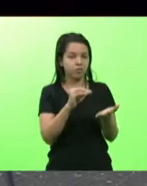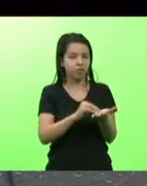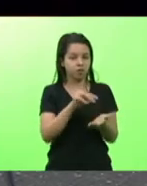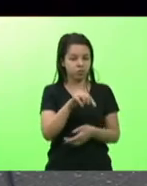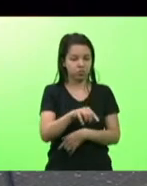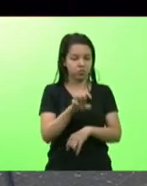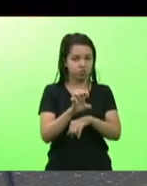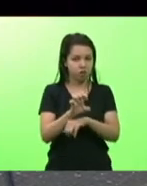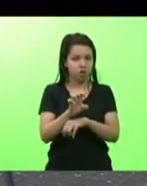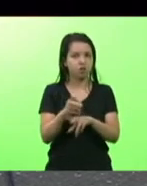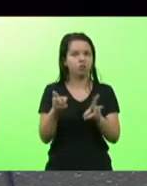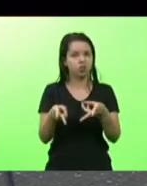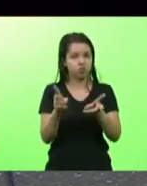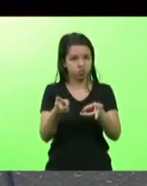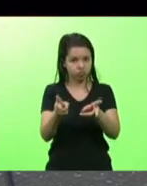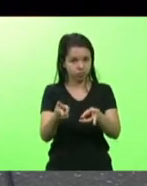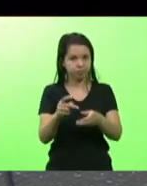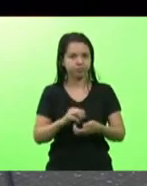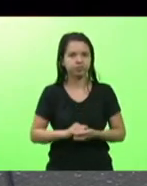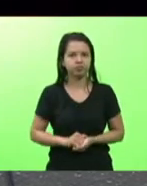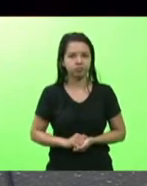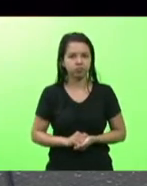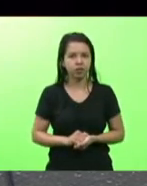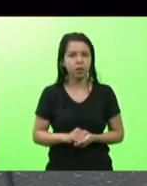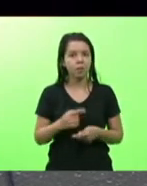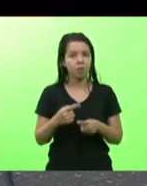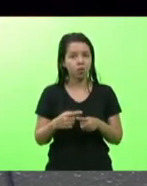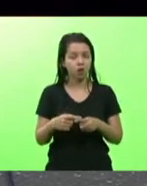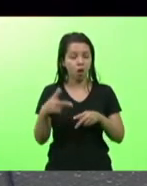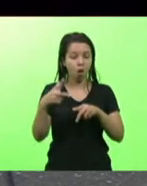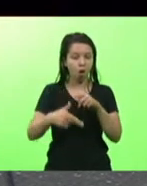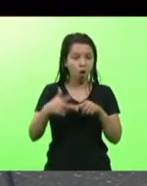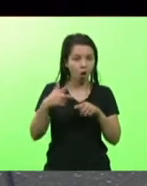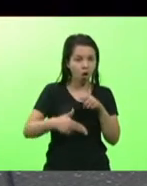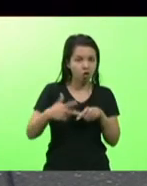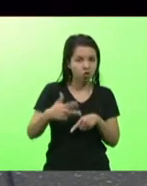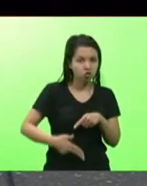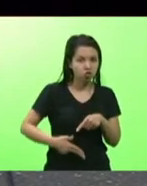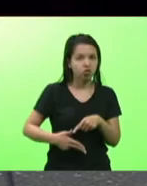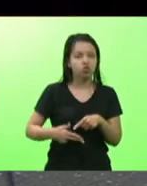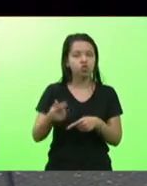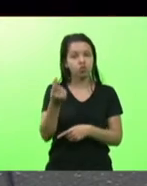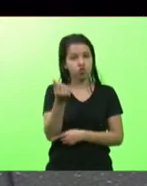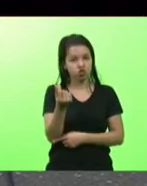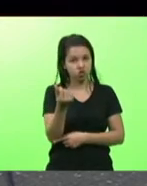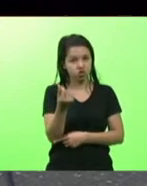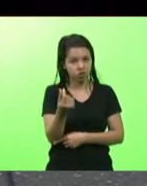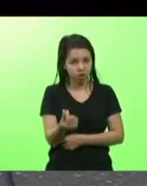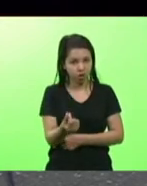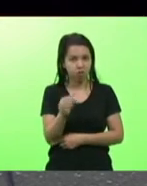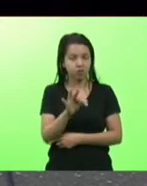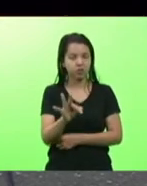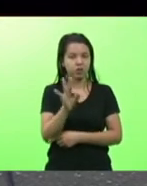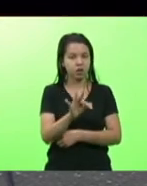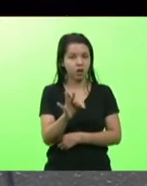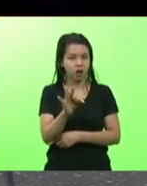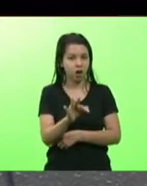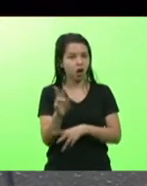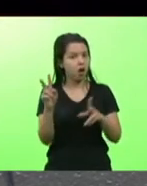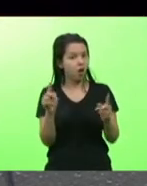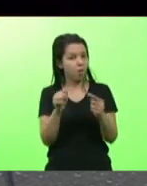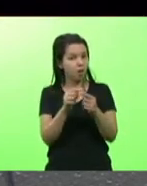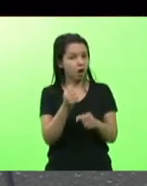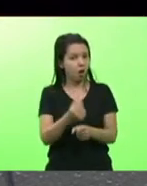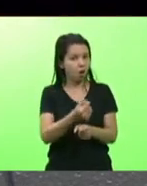continua quando os cortes no orçamento da União em relação às obras deputado Marcio